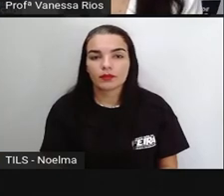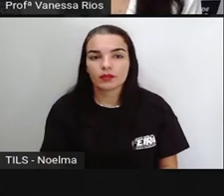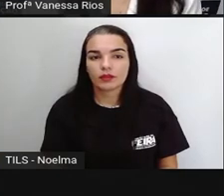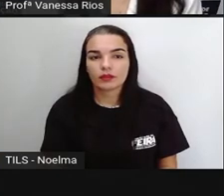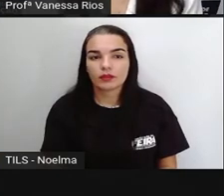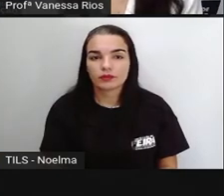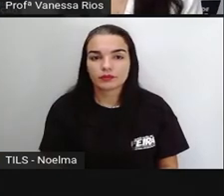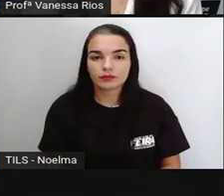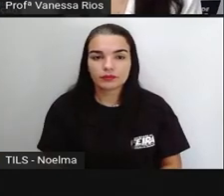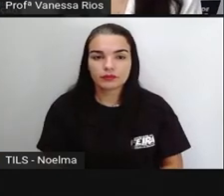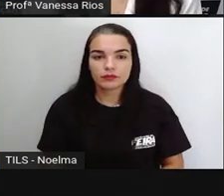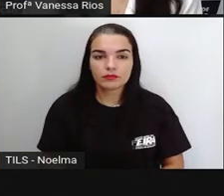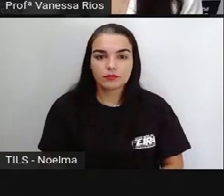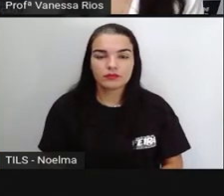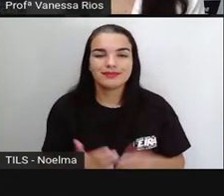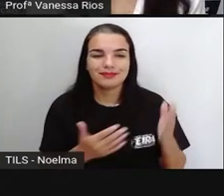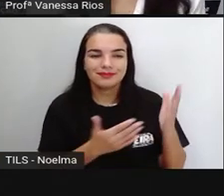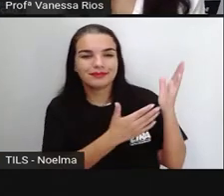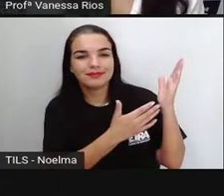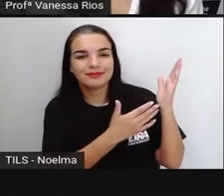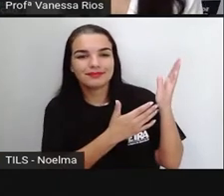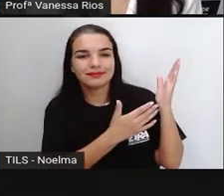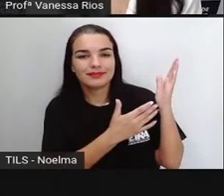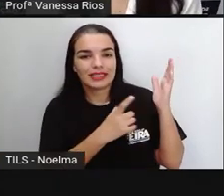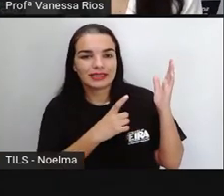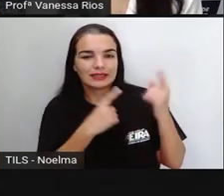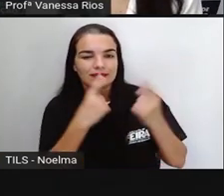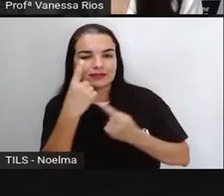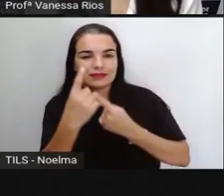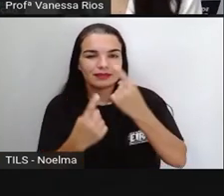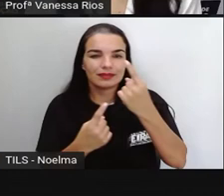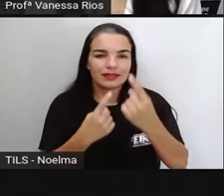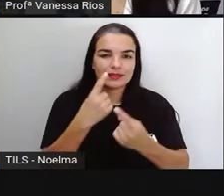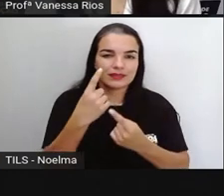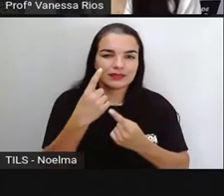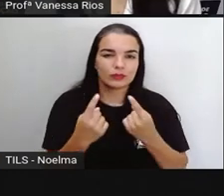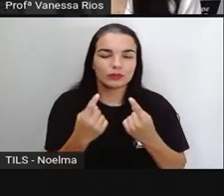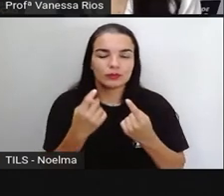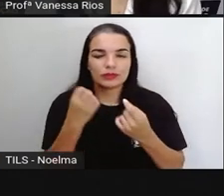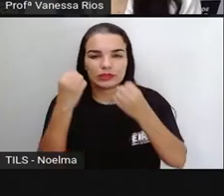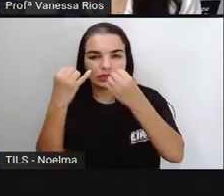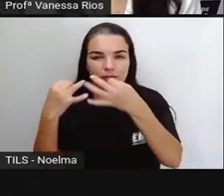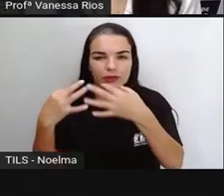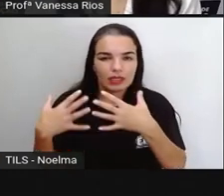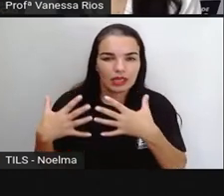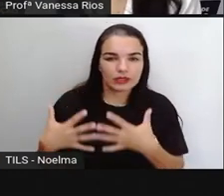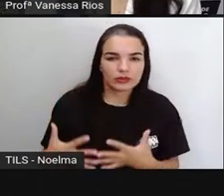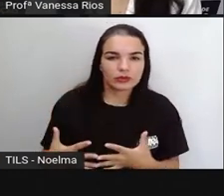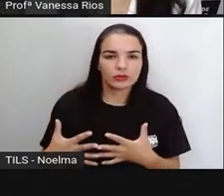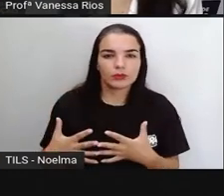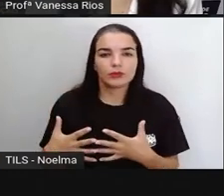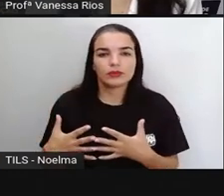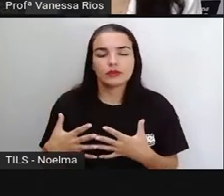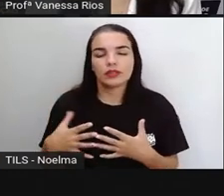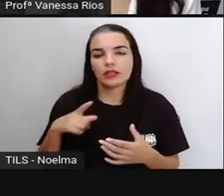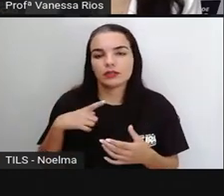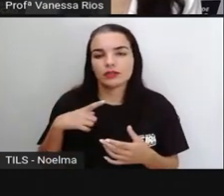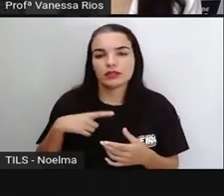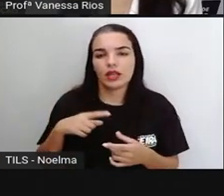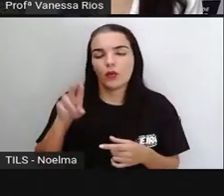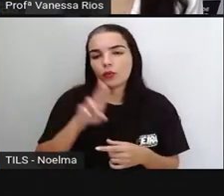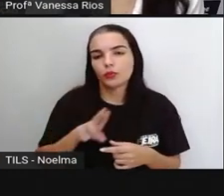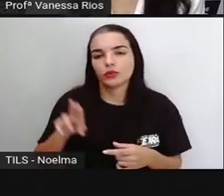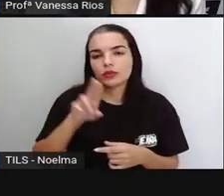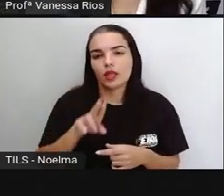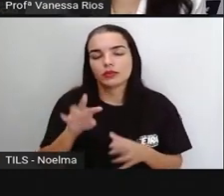E a PRO colocou agora essa tabela com algumas pontuações principalmente as pontuações utilizadas nos